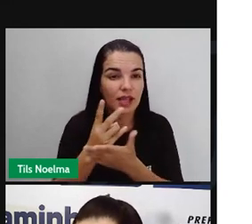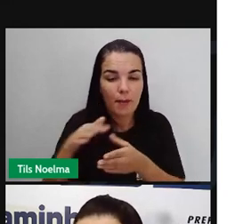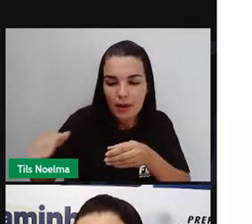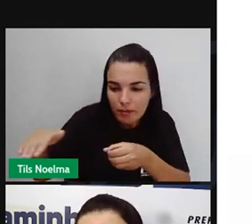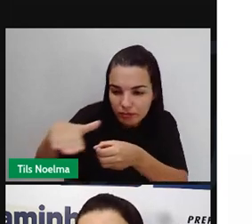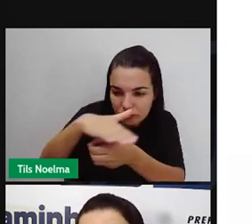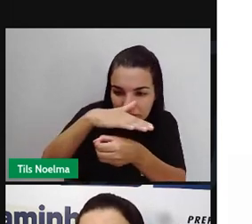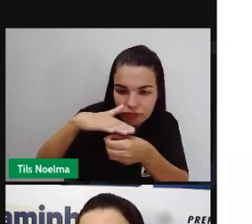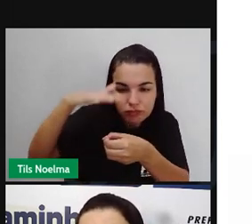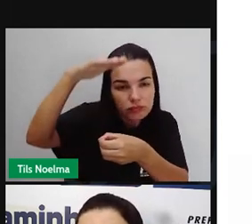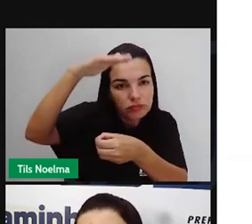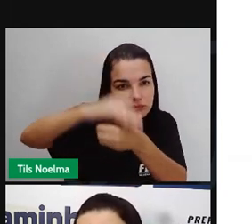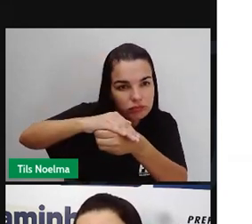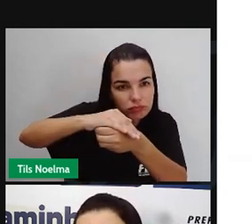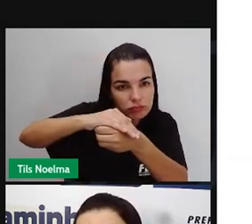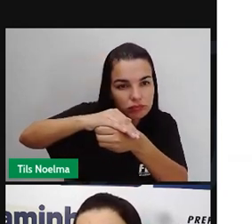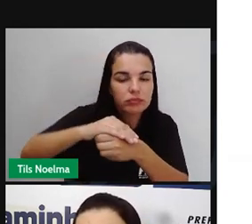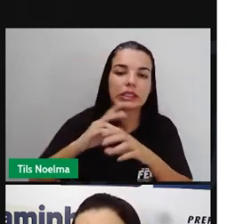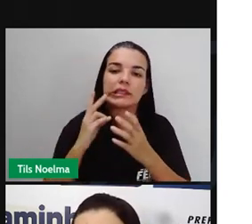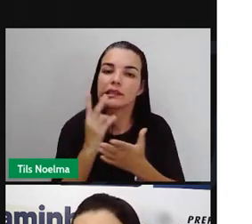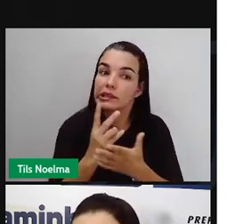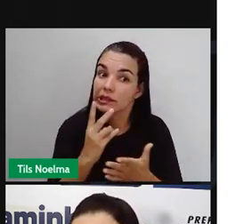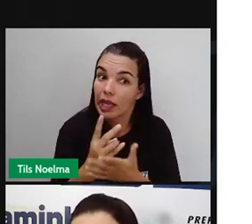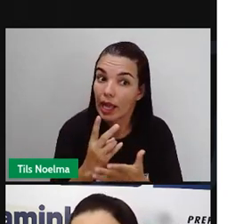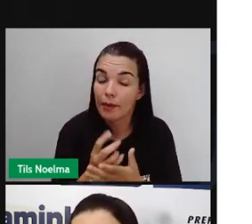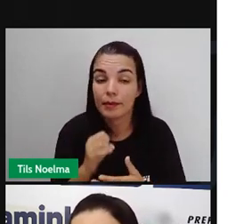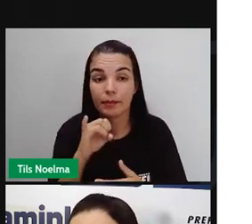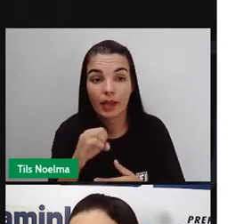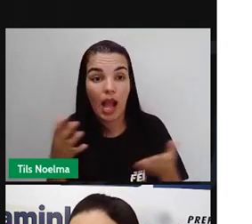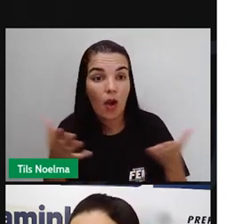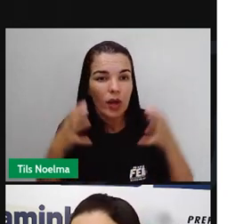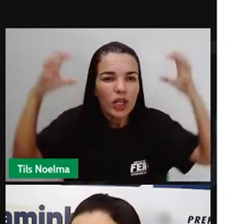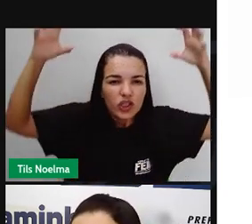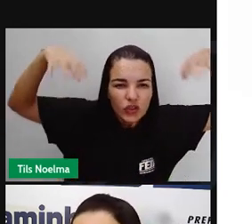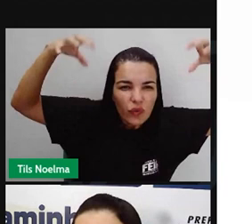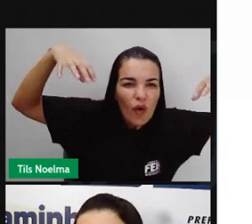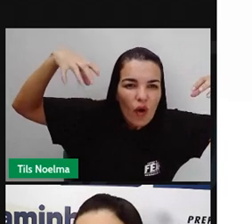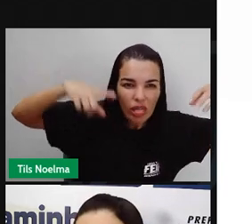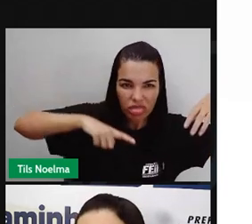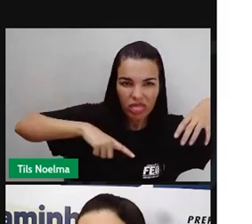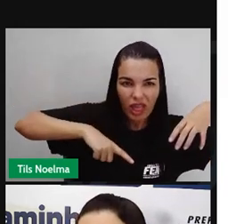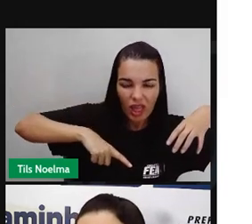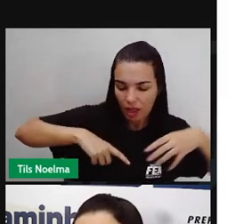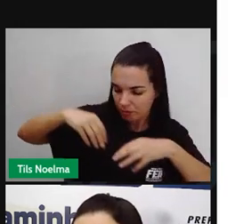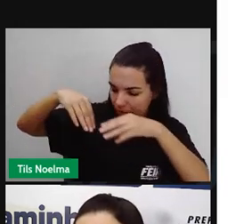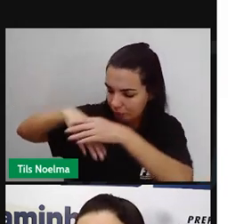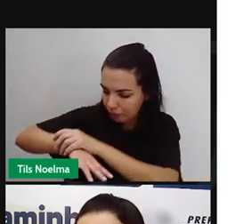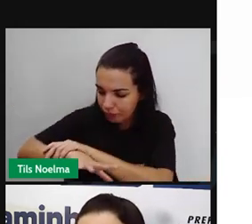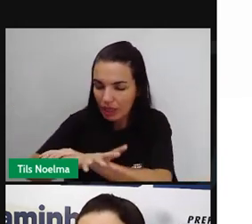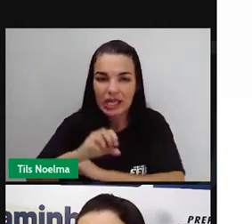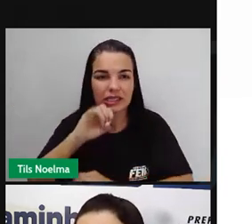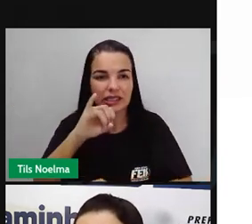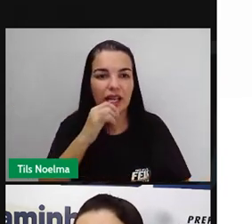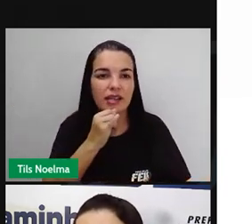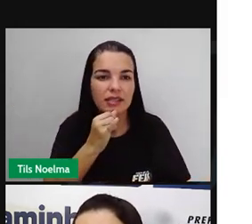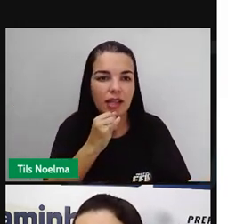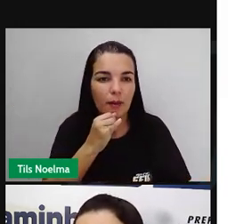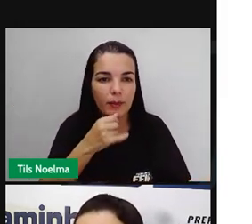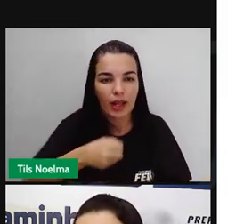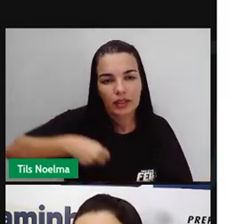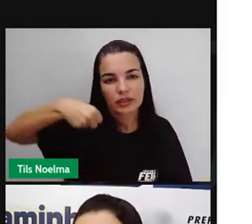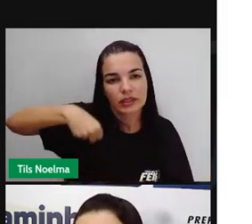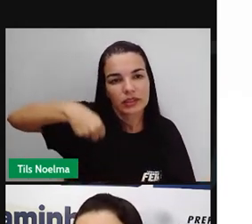chuvoso. Se você deixa a lixeira, ela aberta, ali nós vamos ter recipiente. A própria sacolinha que fica ali